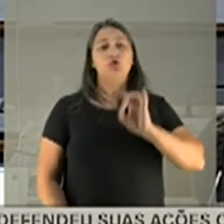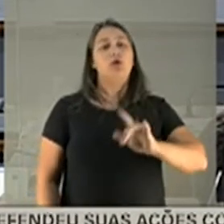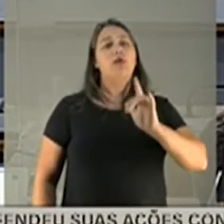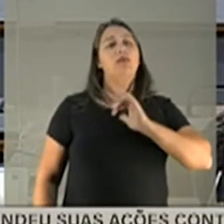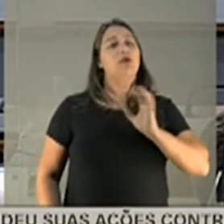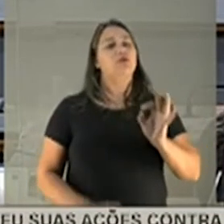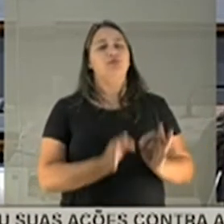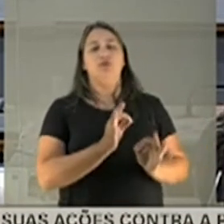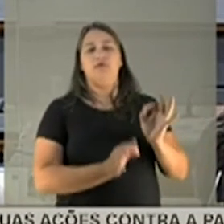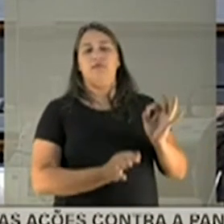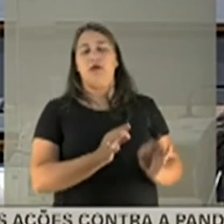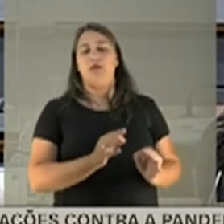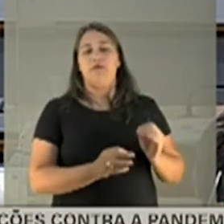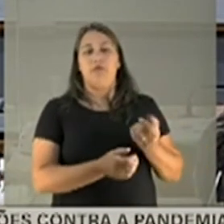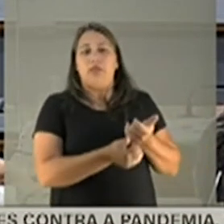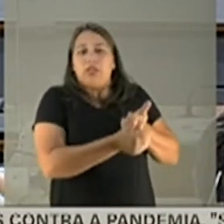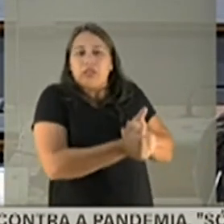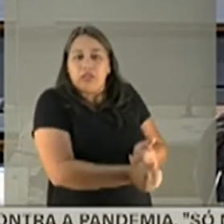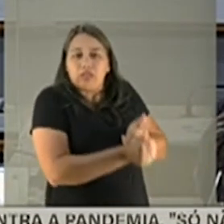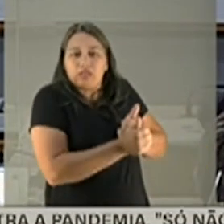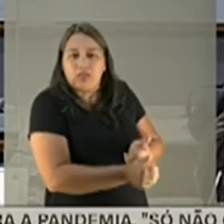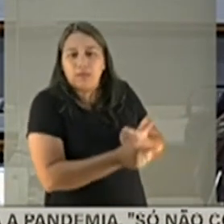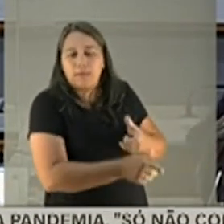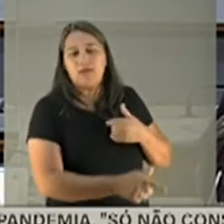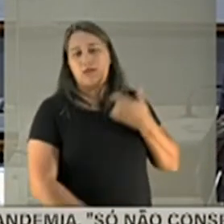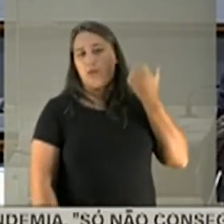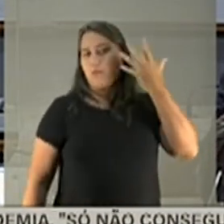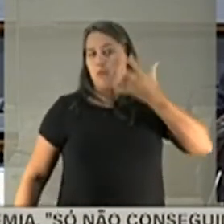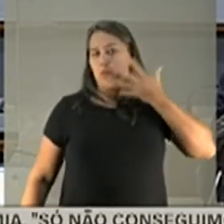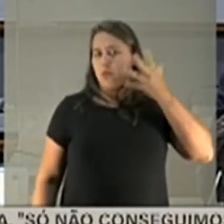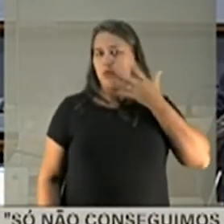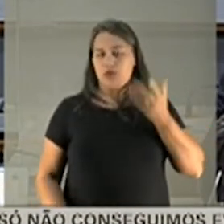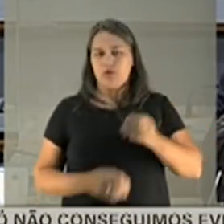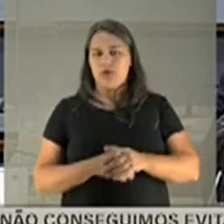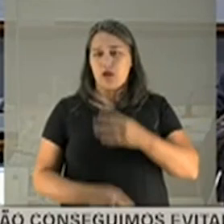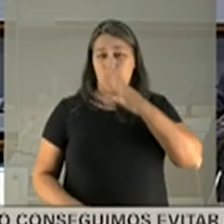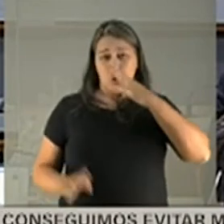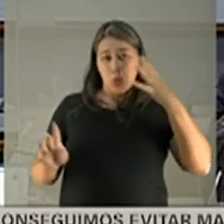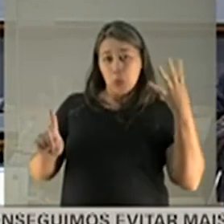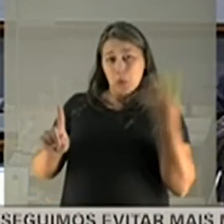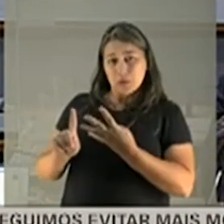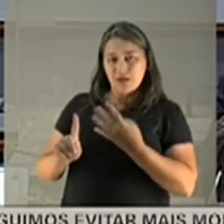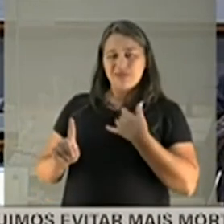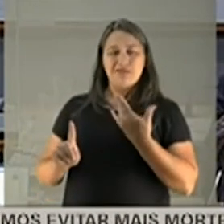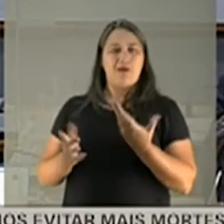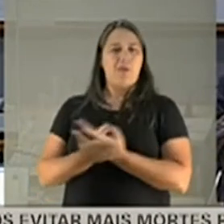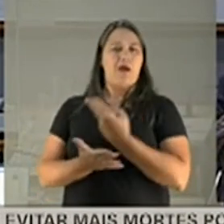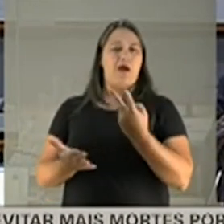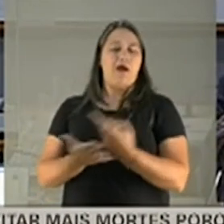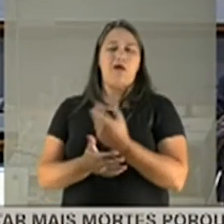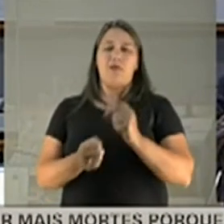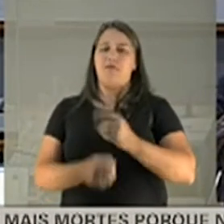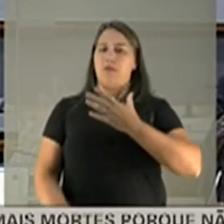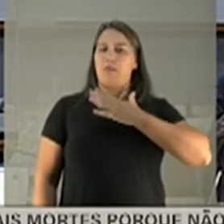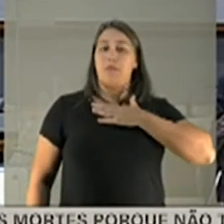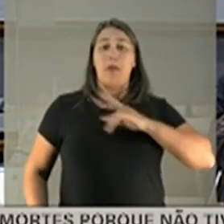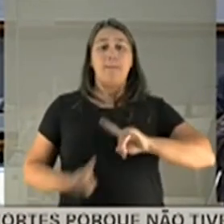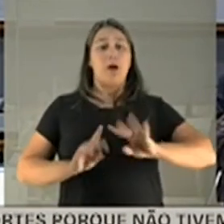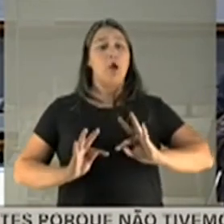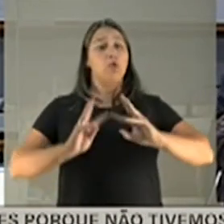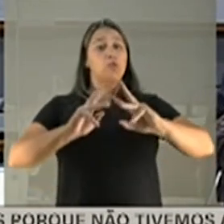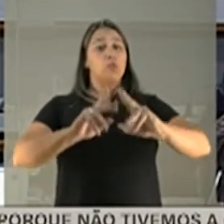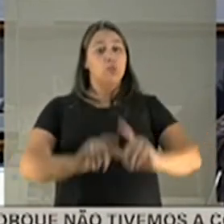essa justificativa de me perseguir politicamente. Acusações levianas estão sendo feitas a mim, mas tudo isso será